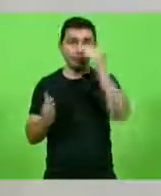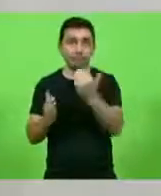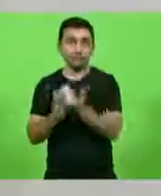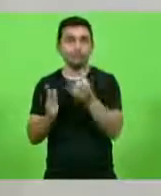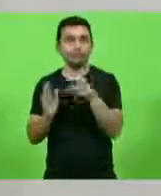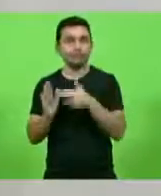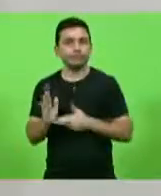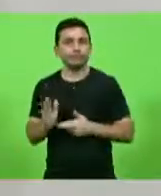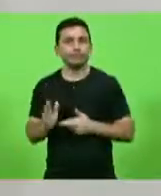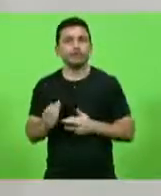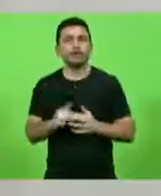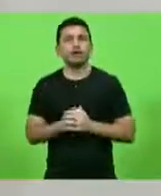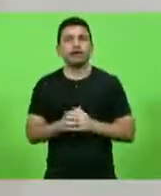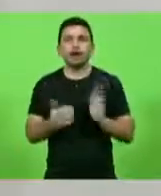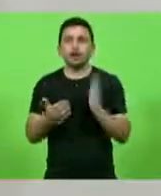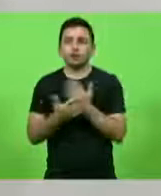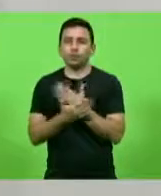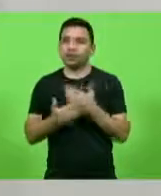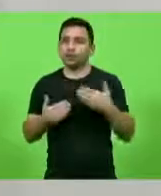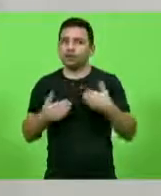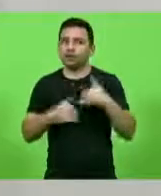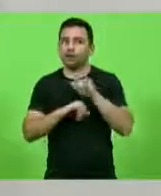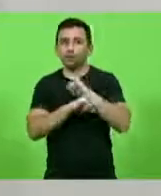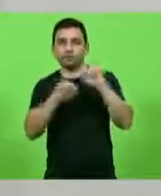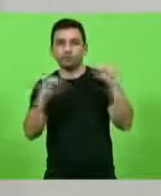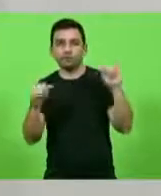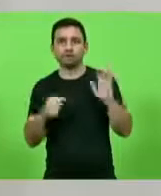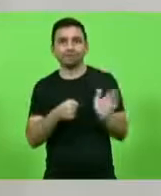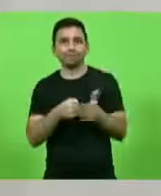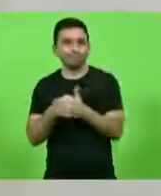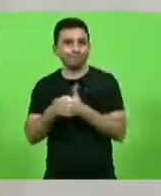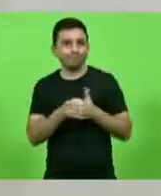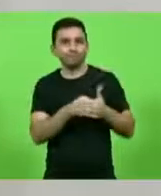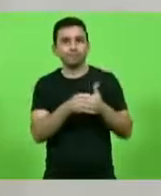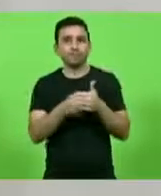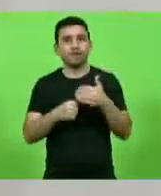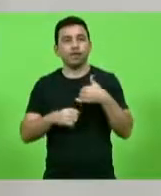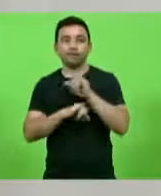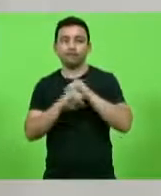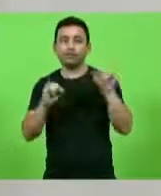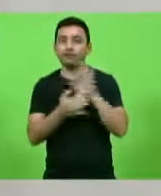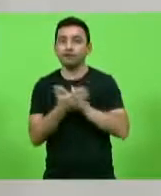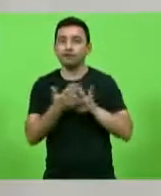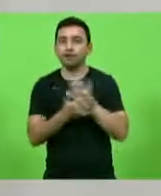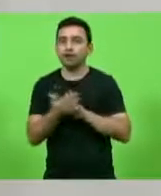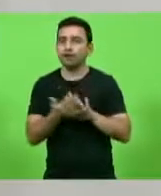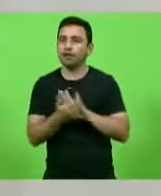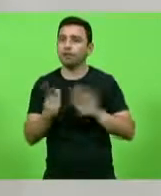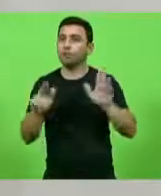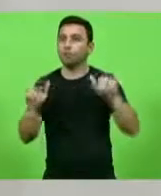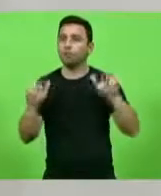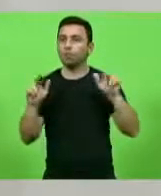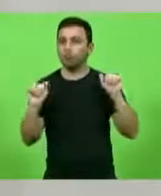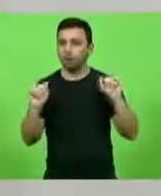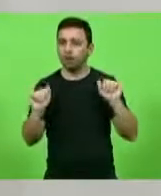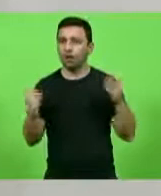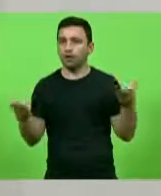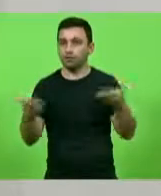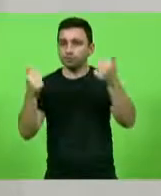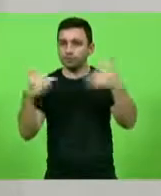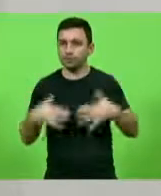alguns segredinhos que nunca eu tinha publicizado antes. Durante muito tempo,